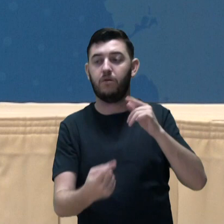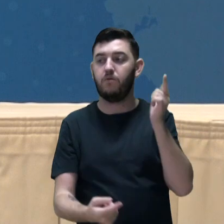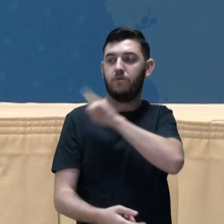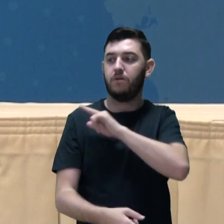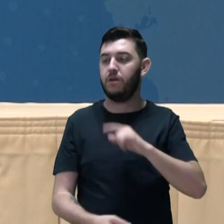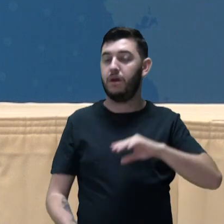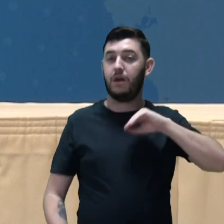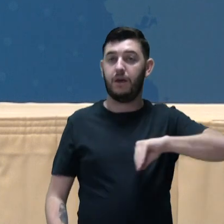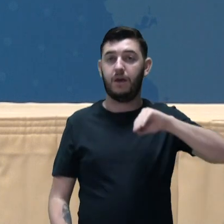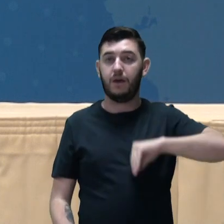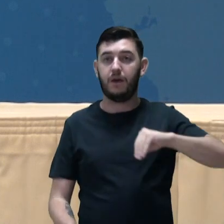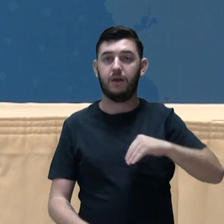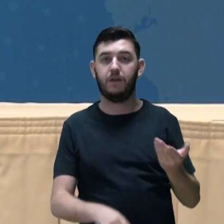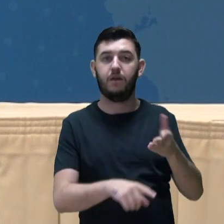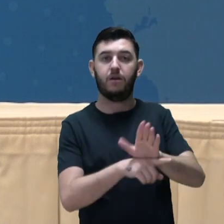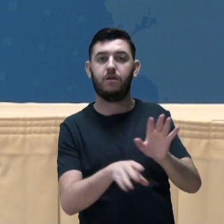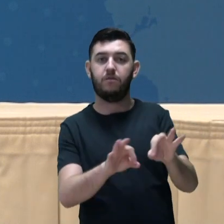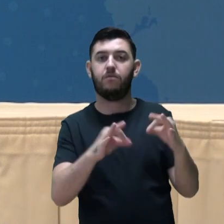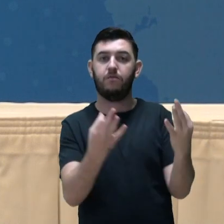para a sua família.